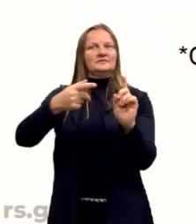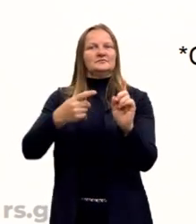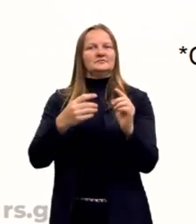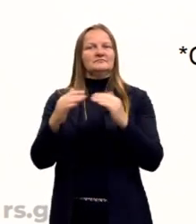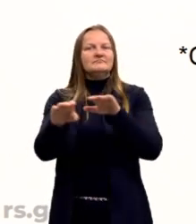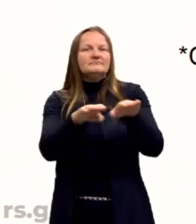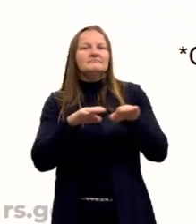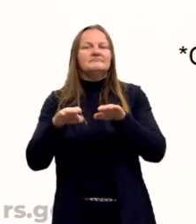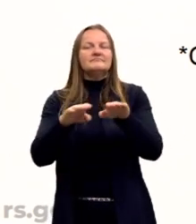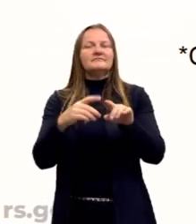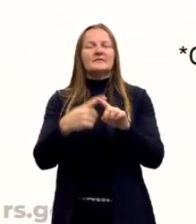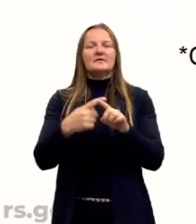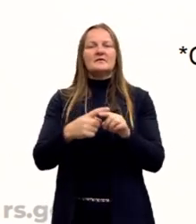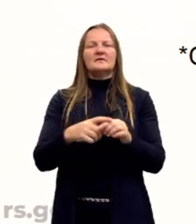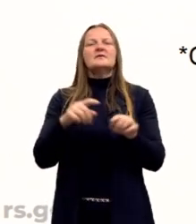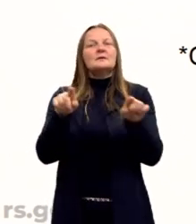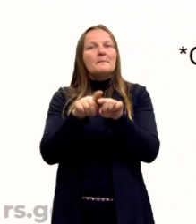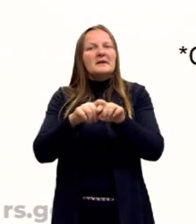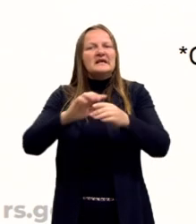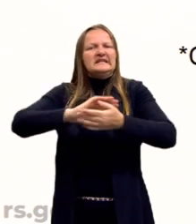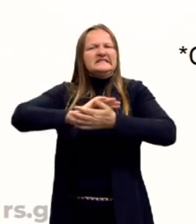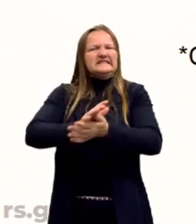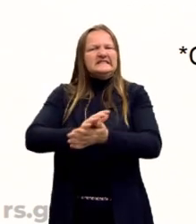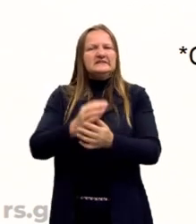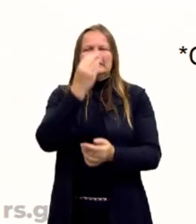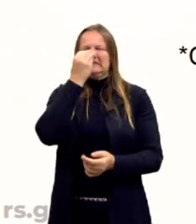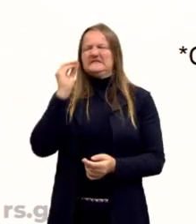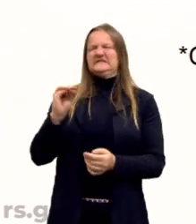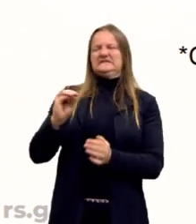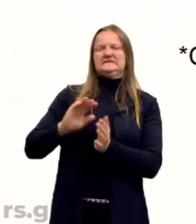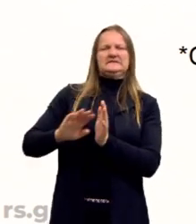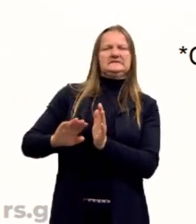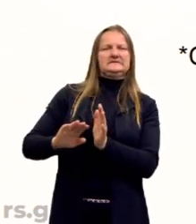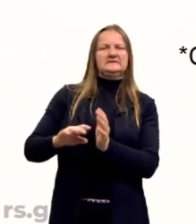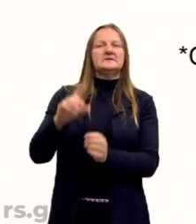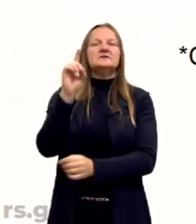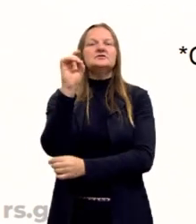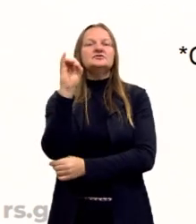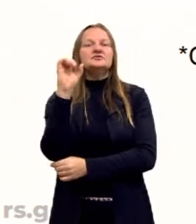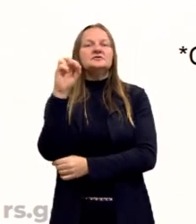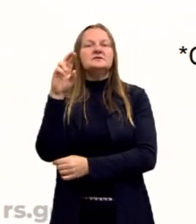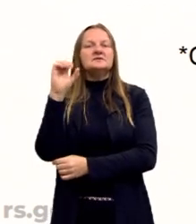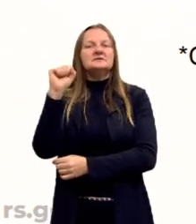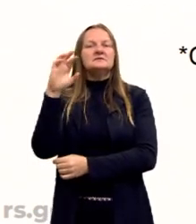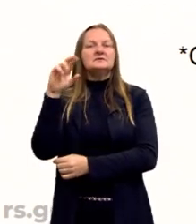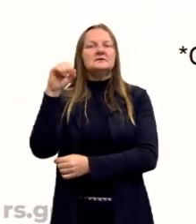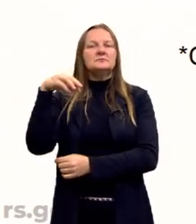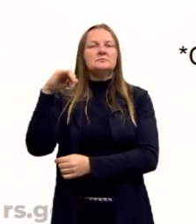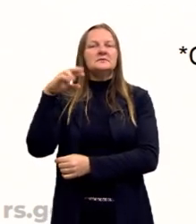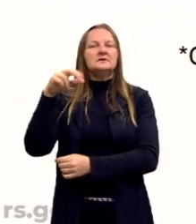E combater as discriminações. Então, atitudes fortes que ocorrem aqui na questão dos direitos humanos,